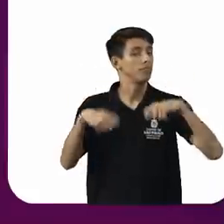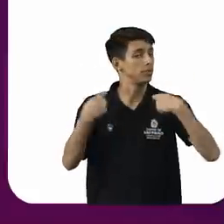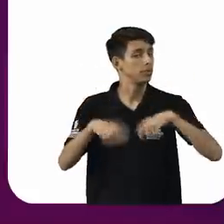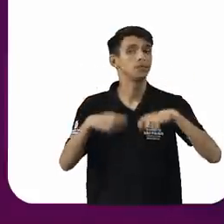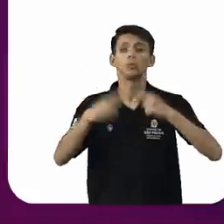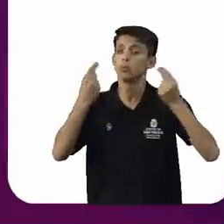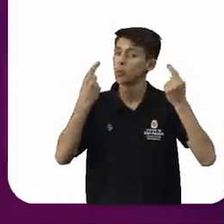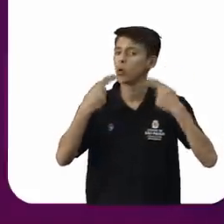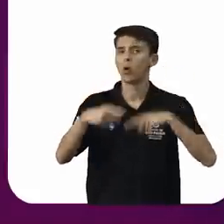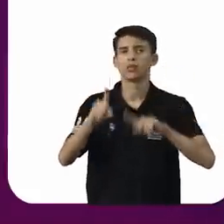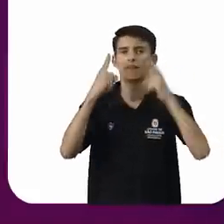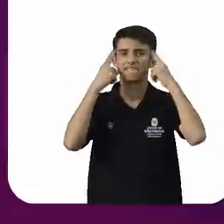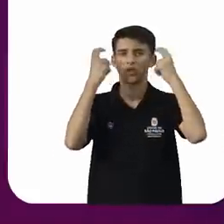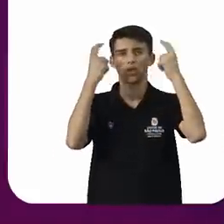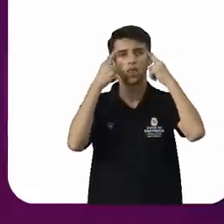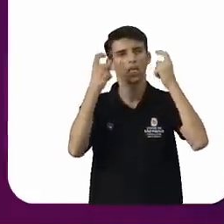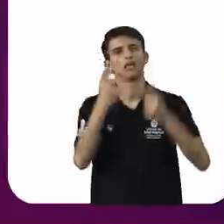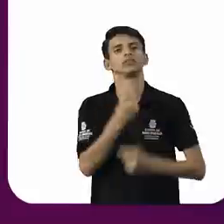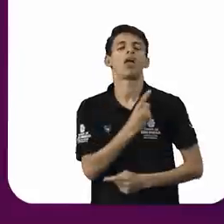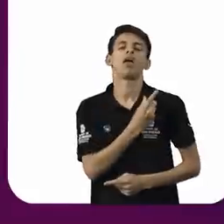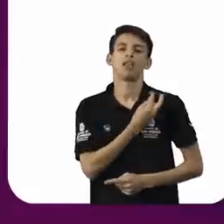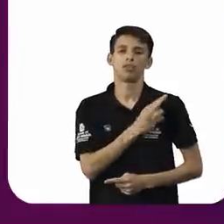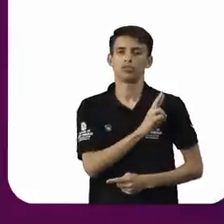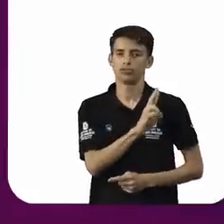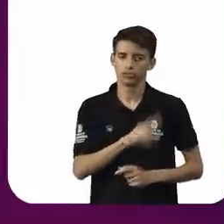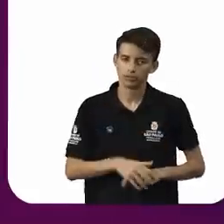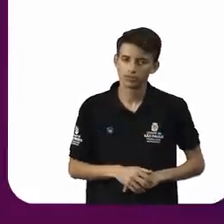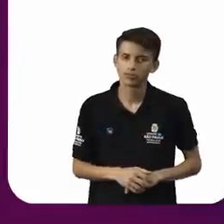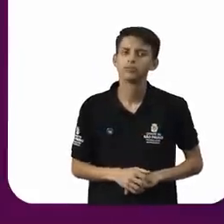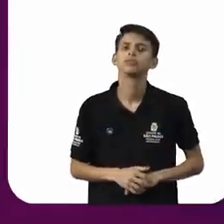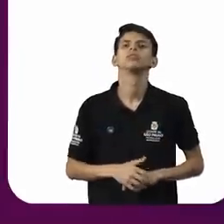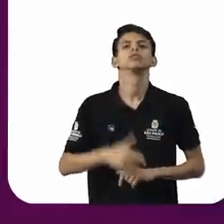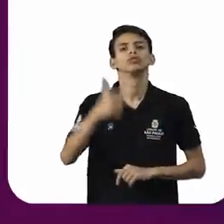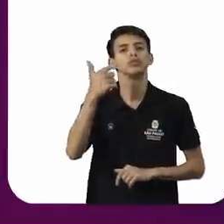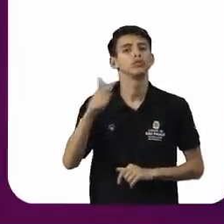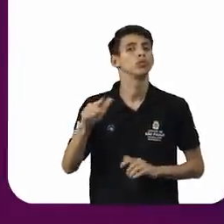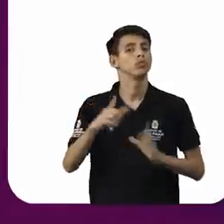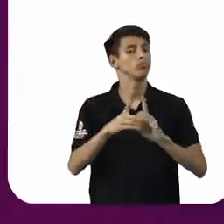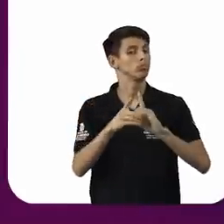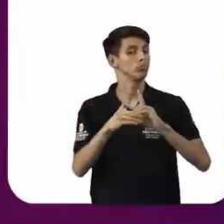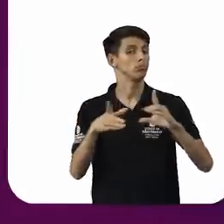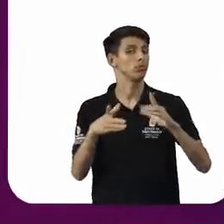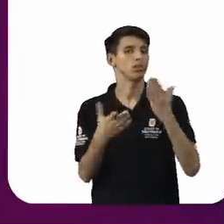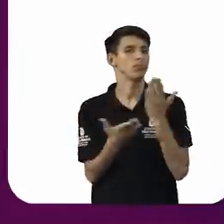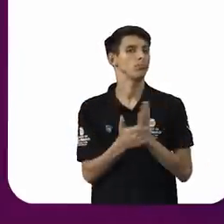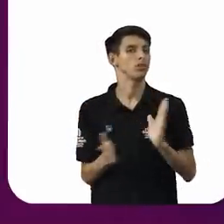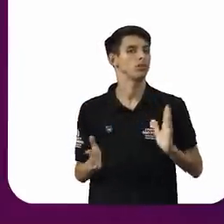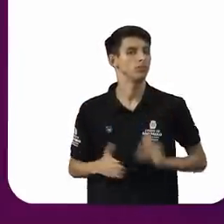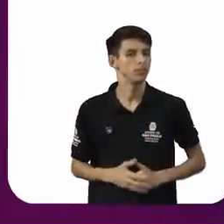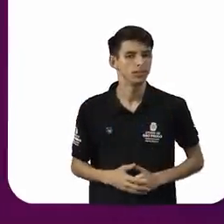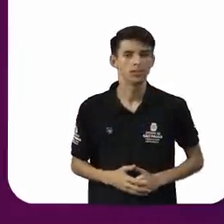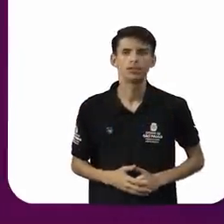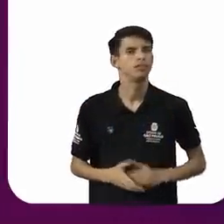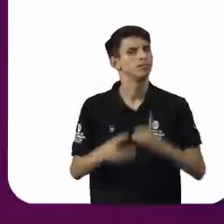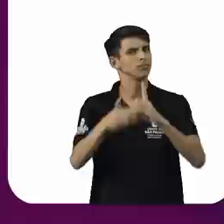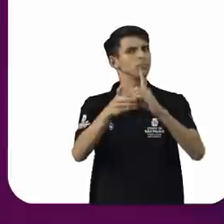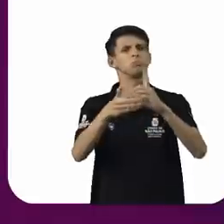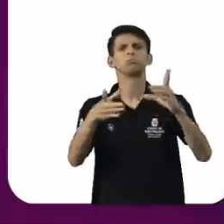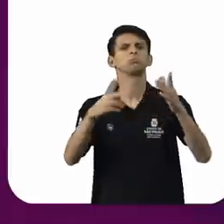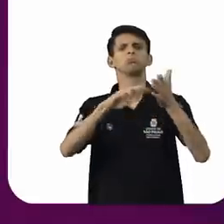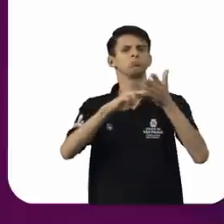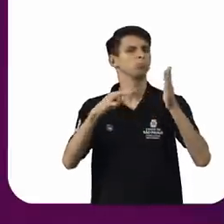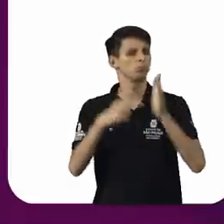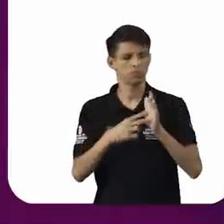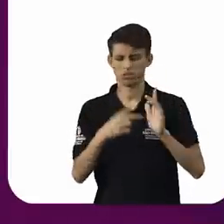precisamos combater. E se é uma violência, mais uma vez, está indo contra a democracia, porque a democracia não...